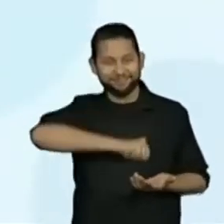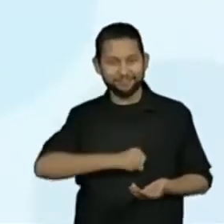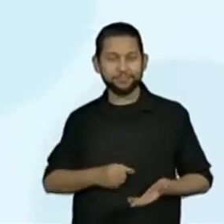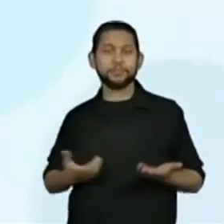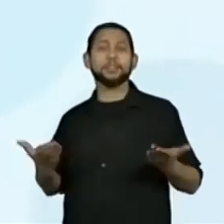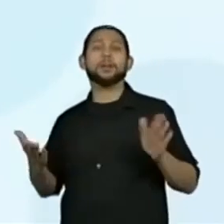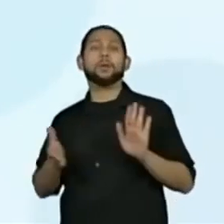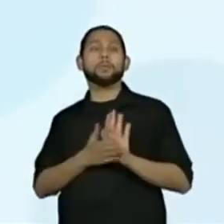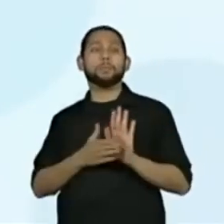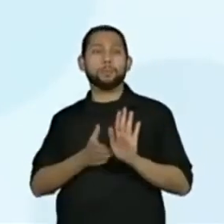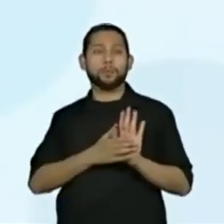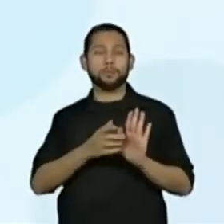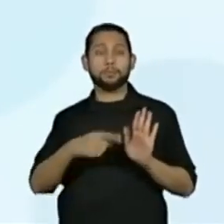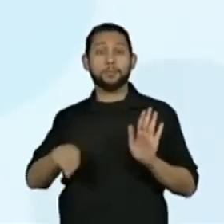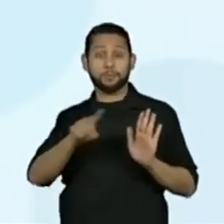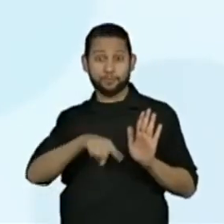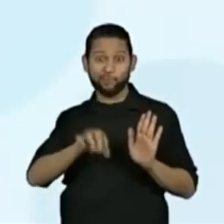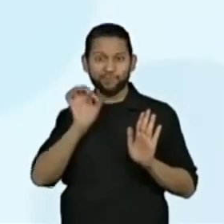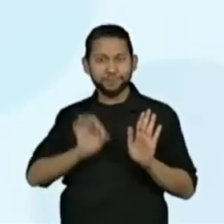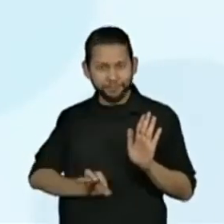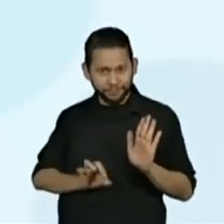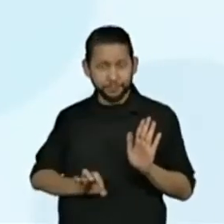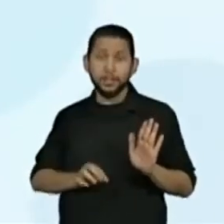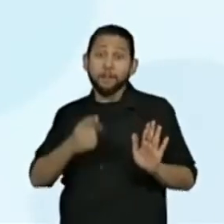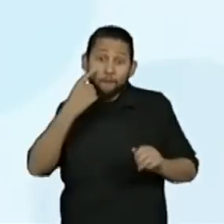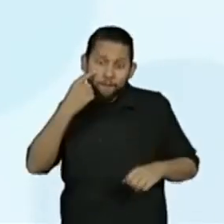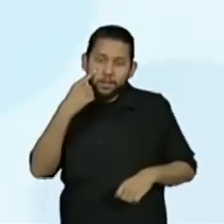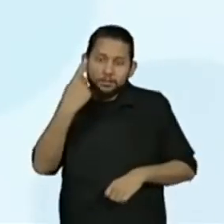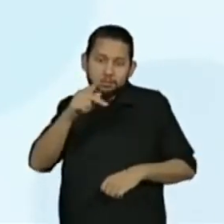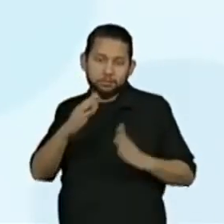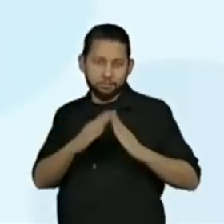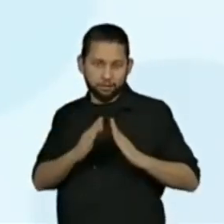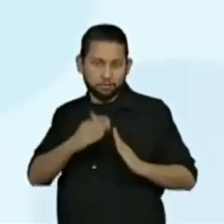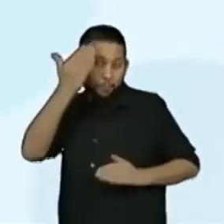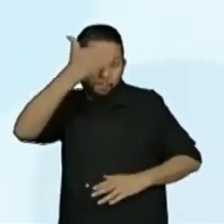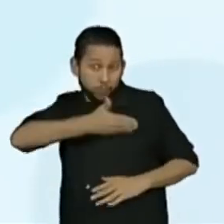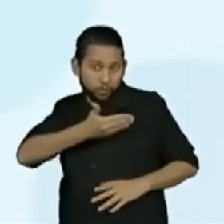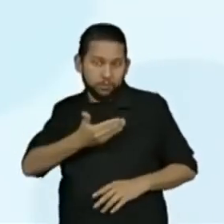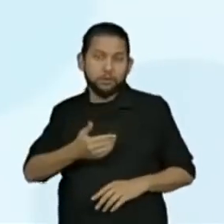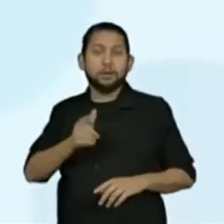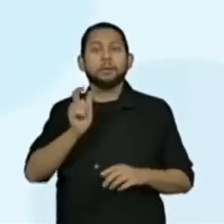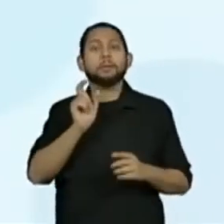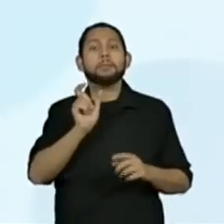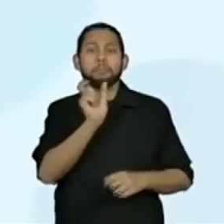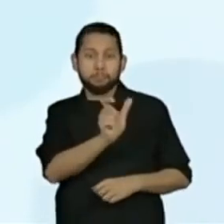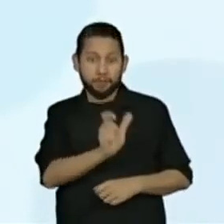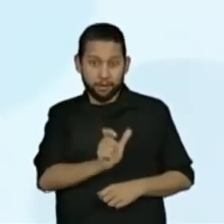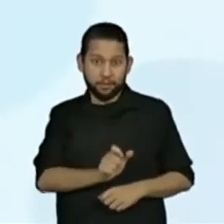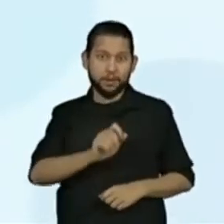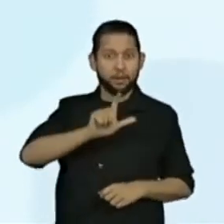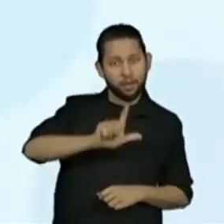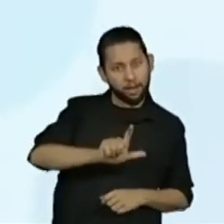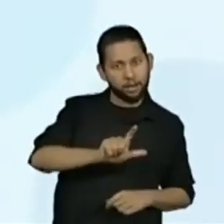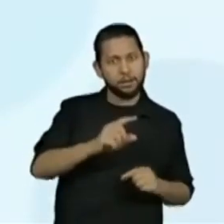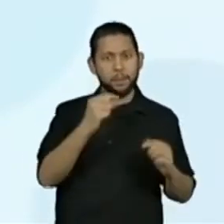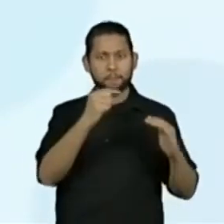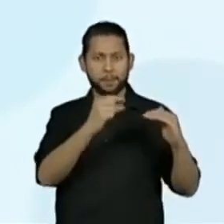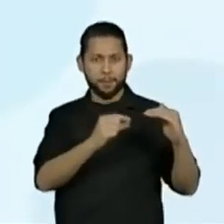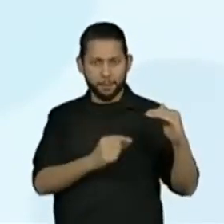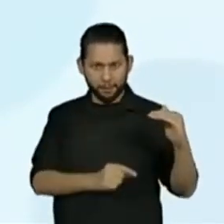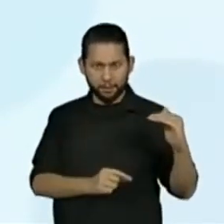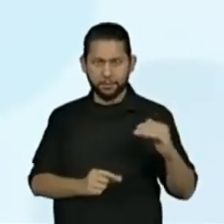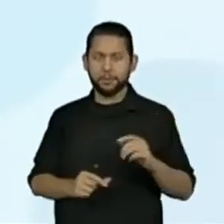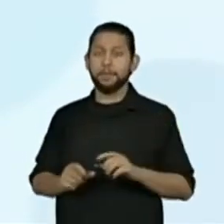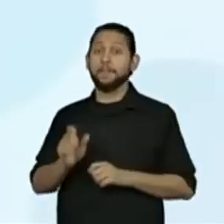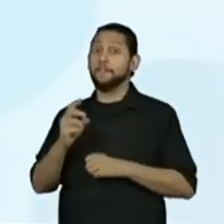a proposta é que para vocês confirmarem essa dica da professora, vocês façam uma lista de palavras que terminam em L e outras